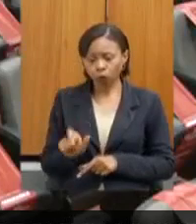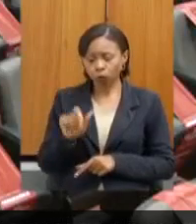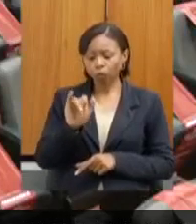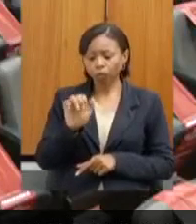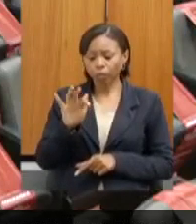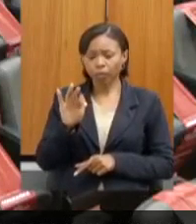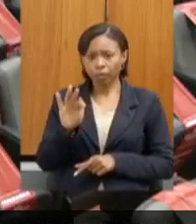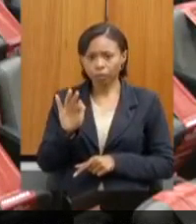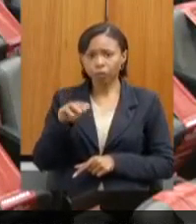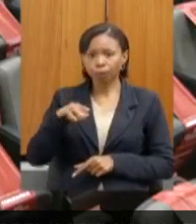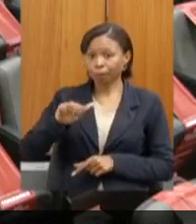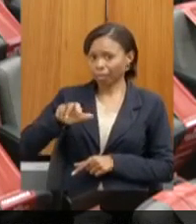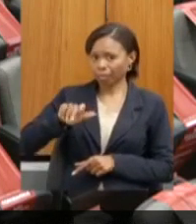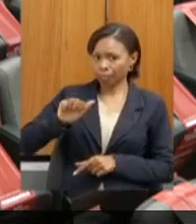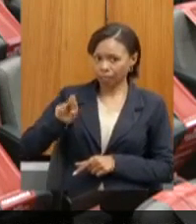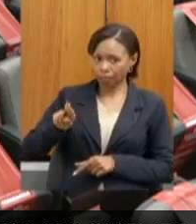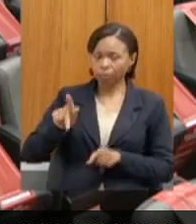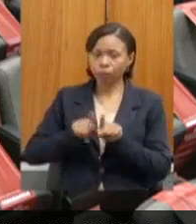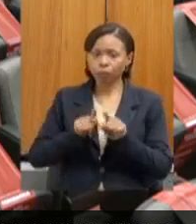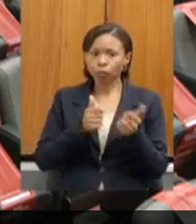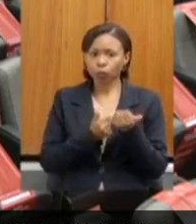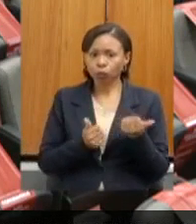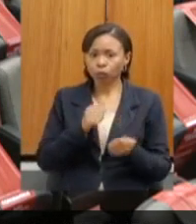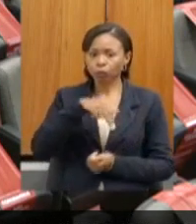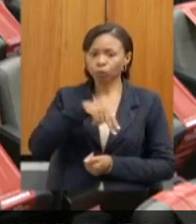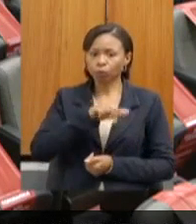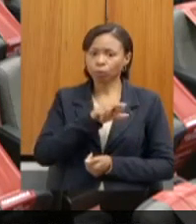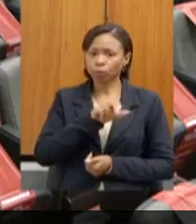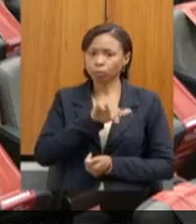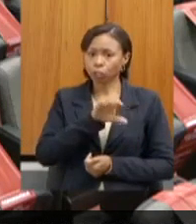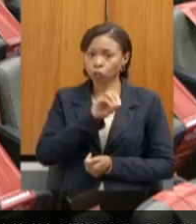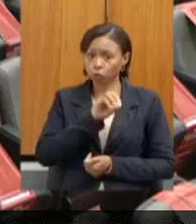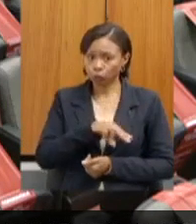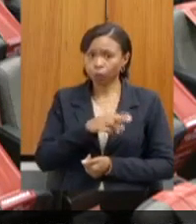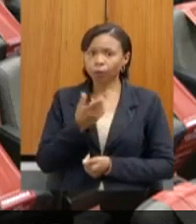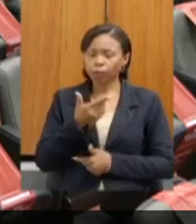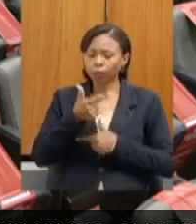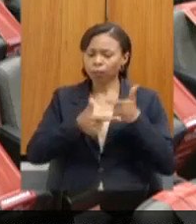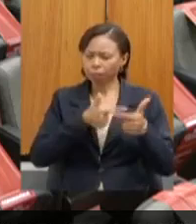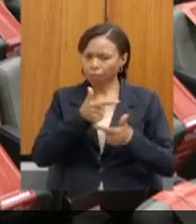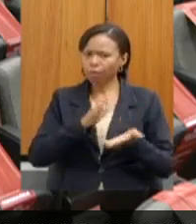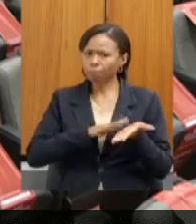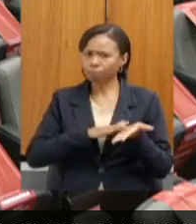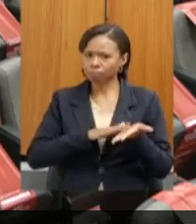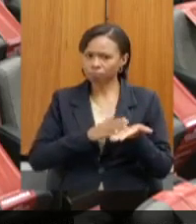Malar, ao subsecretário Anderson, parabenizar pelo trabalho e equipe que tem feito.